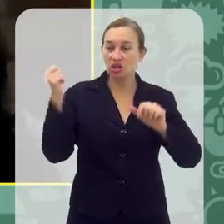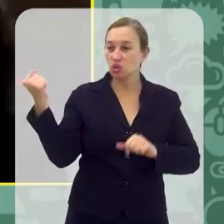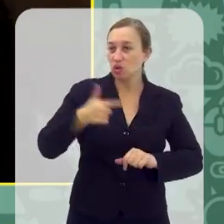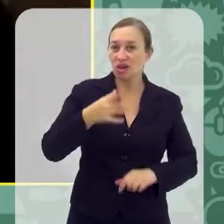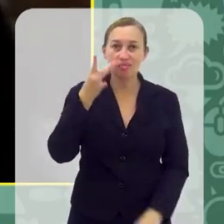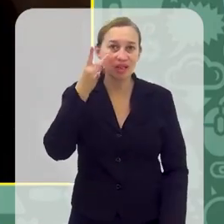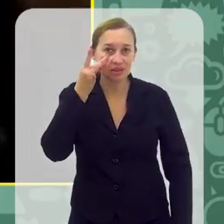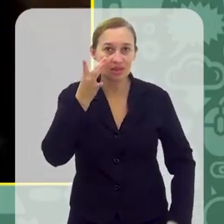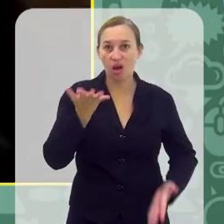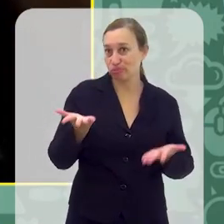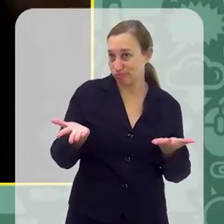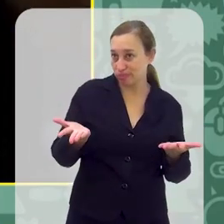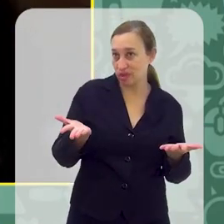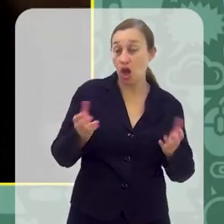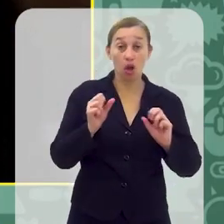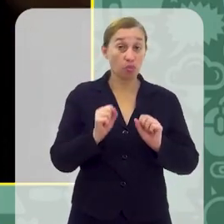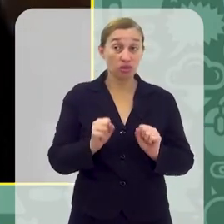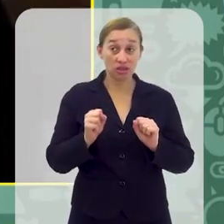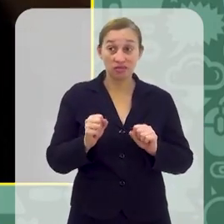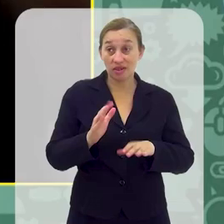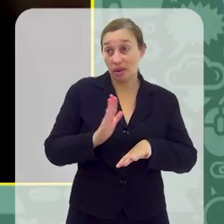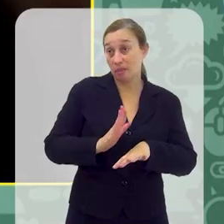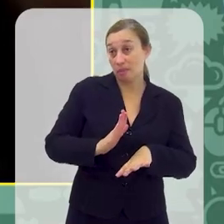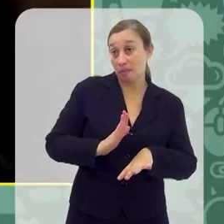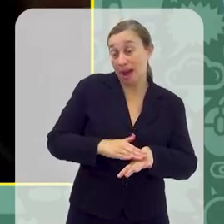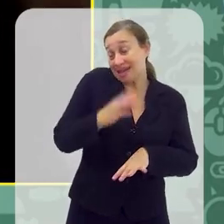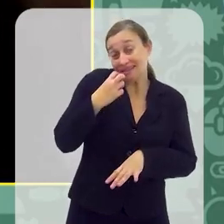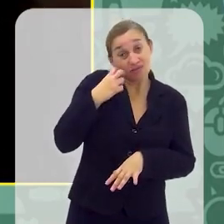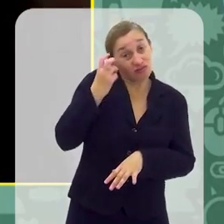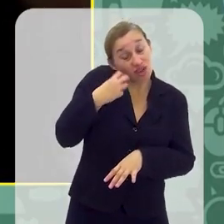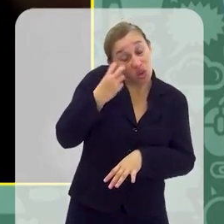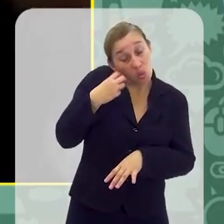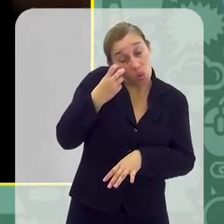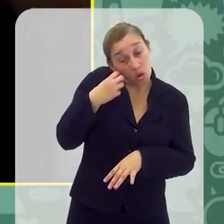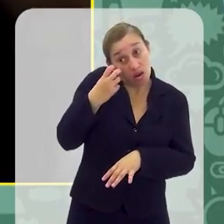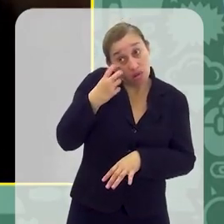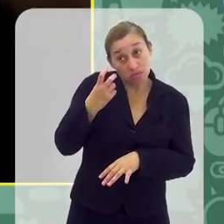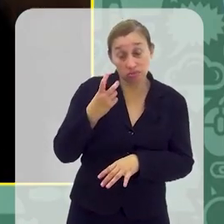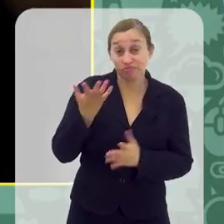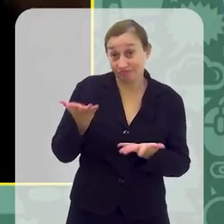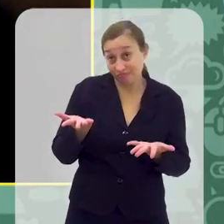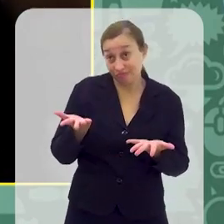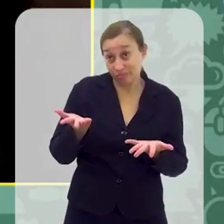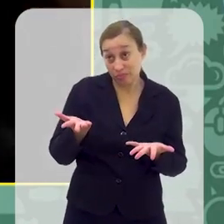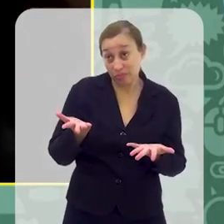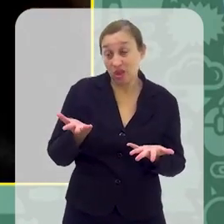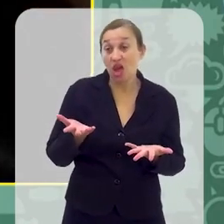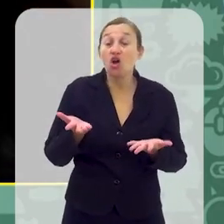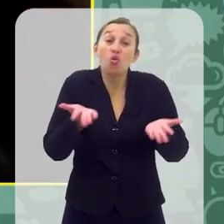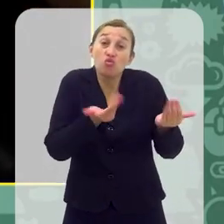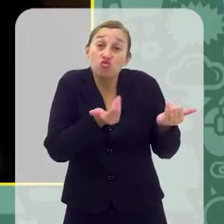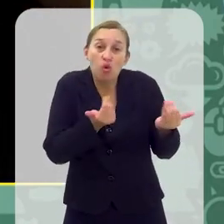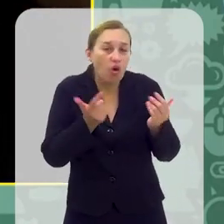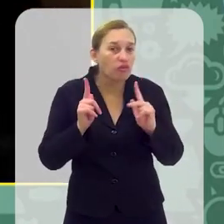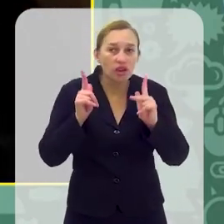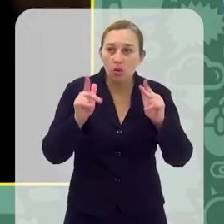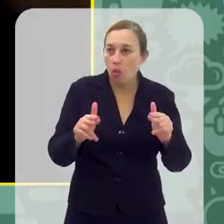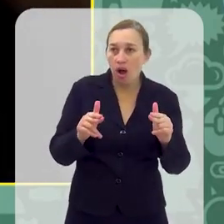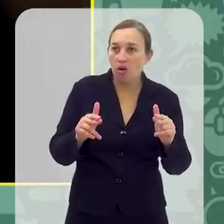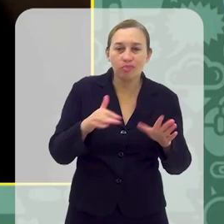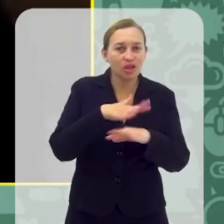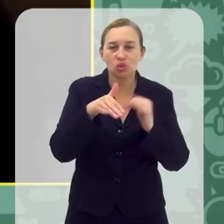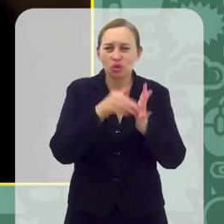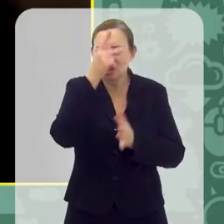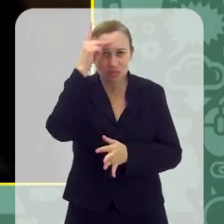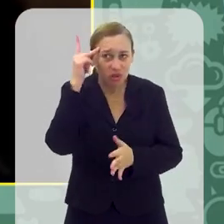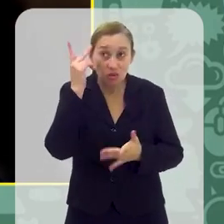estivesse presencialmente, né? Eu poderia ficar muito mais tímida e muito mais envergonhada. E para os jovens também funciona assim, na verdade,